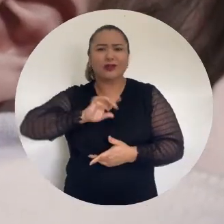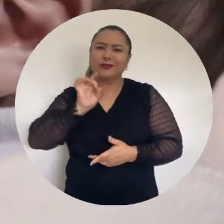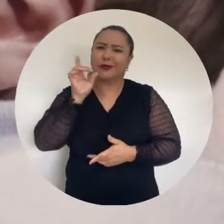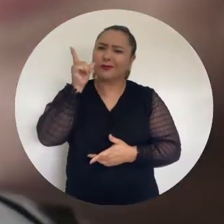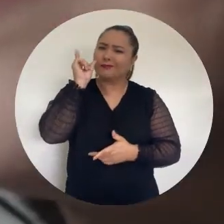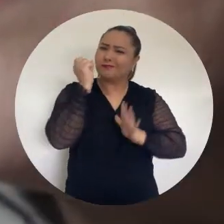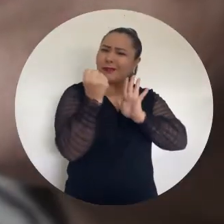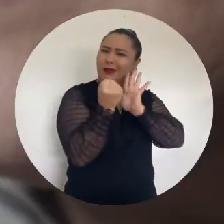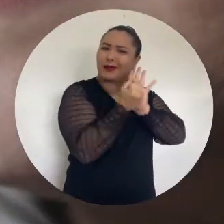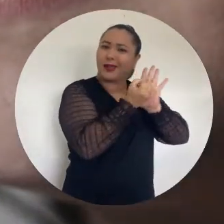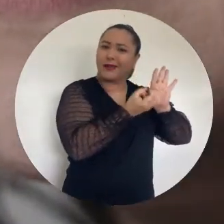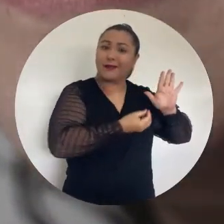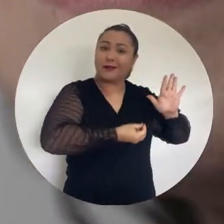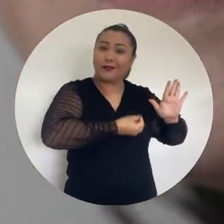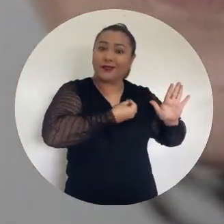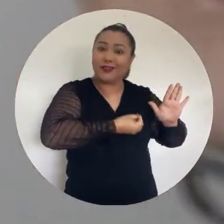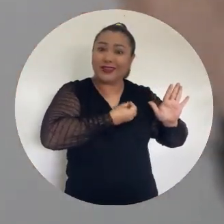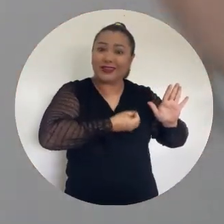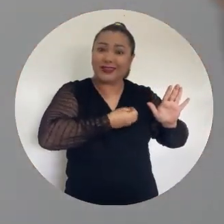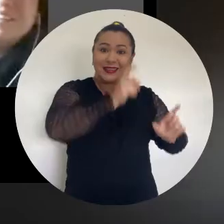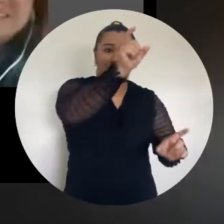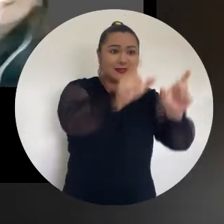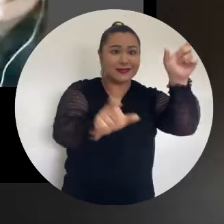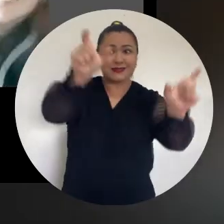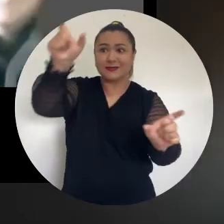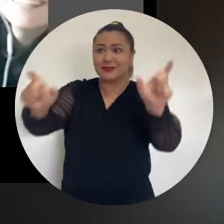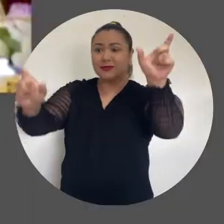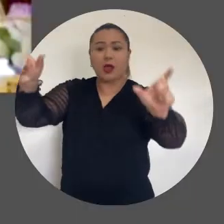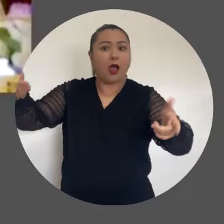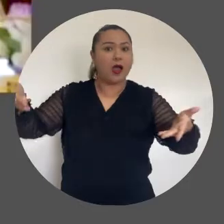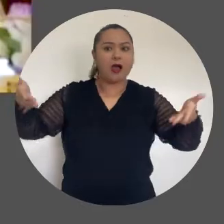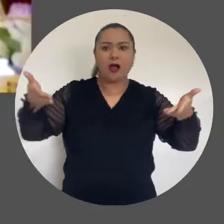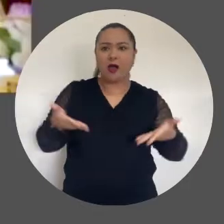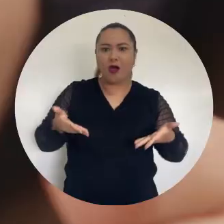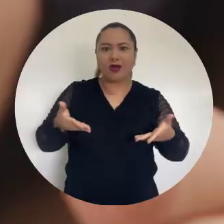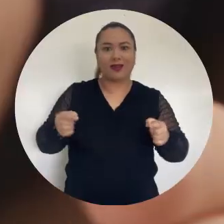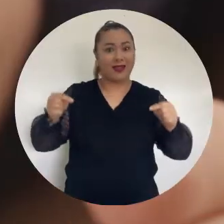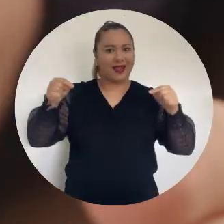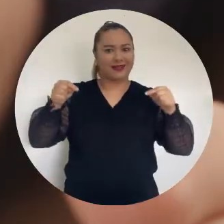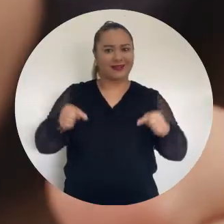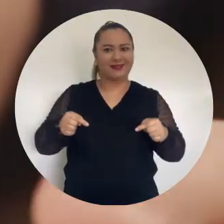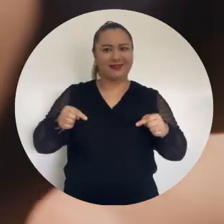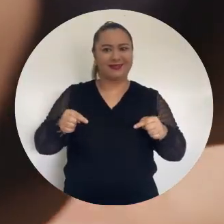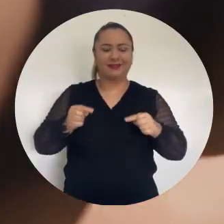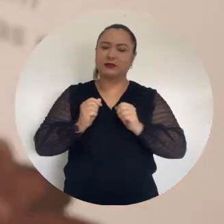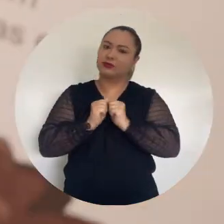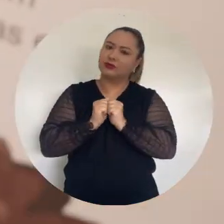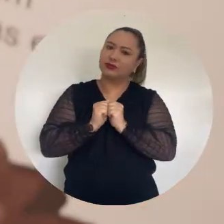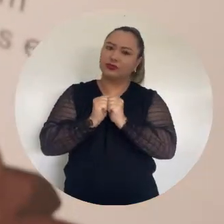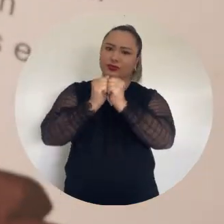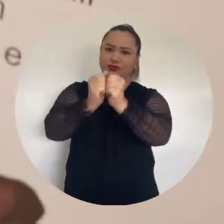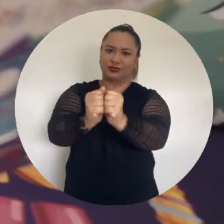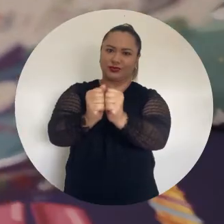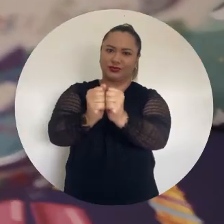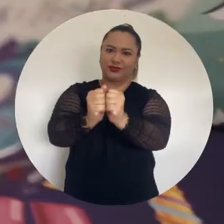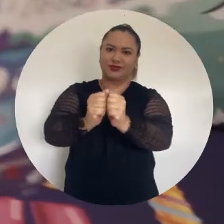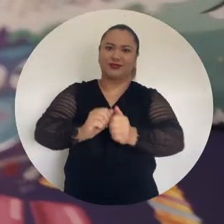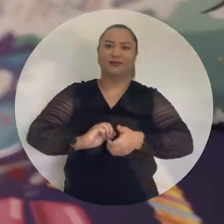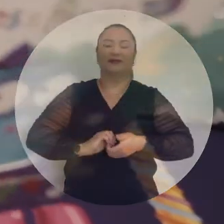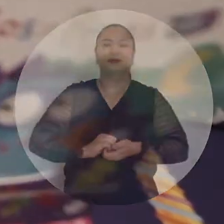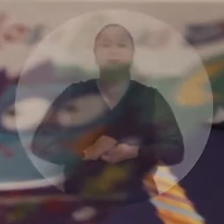que a gente só consegue marcar a vida dos outros agora. Quando estamos aqui juntos.